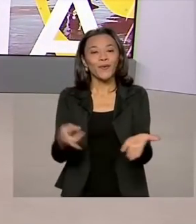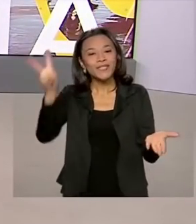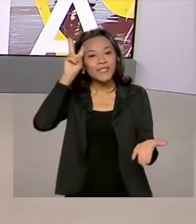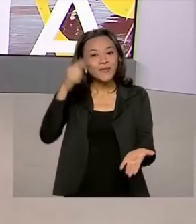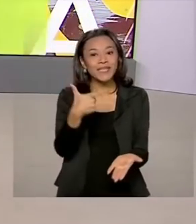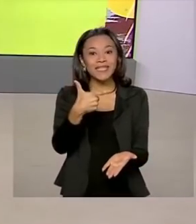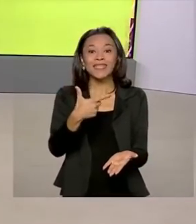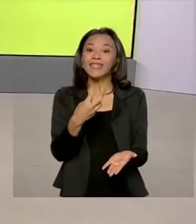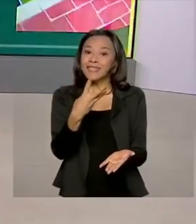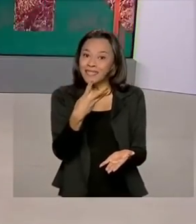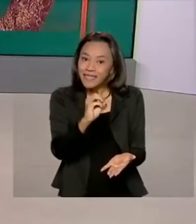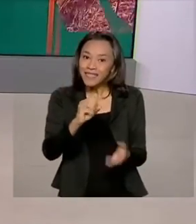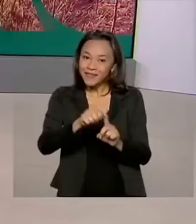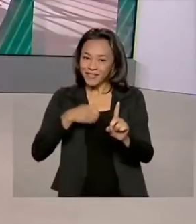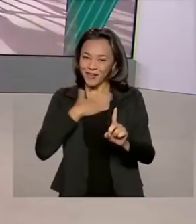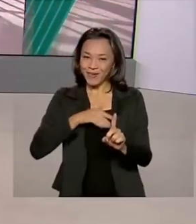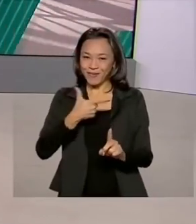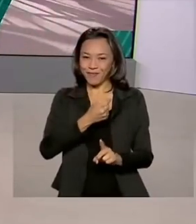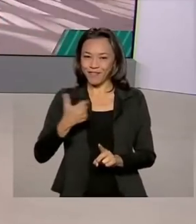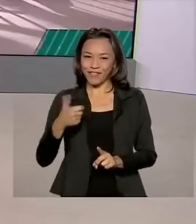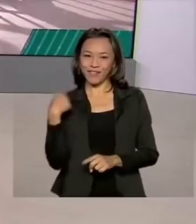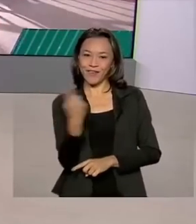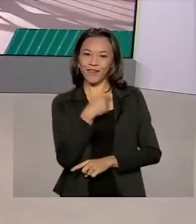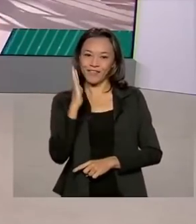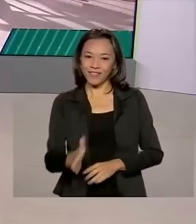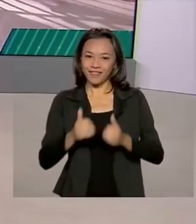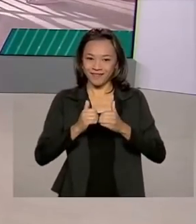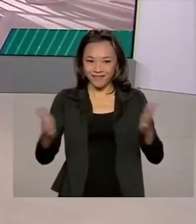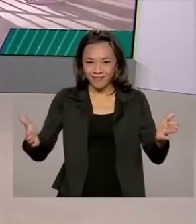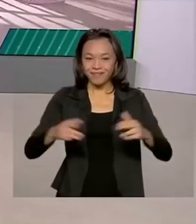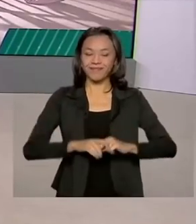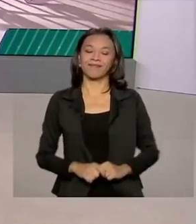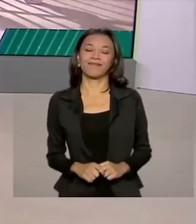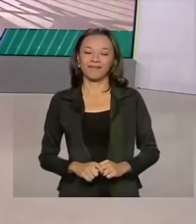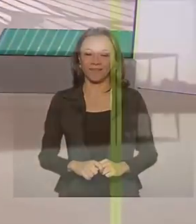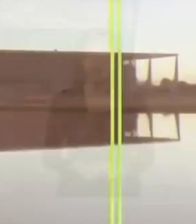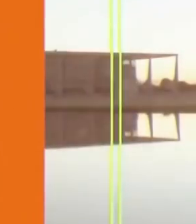30 de agosto de 2021, o Brasil em Dia está começando.